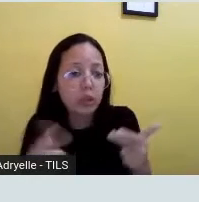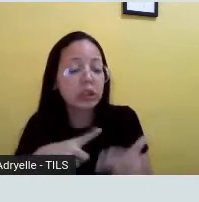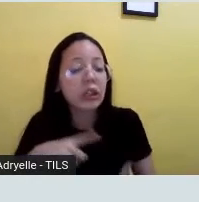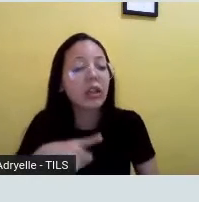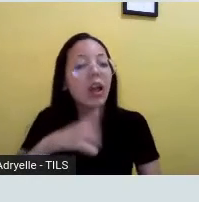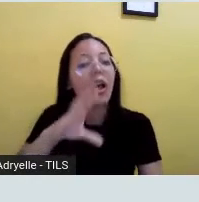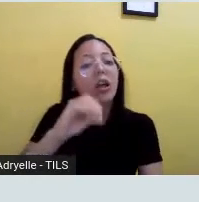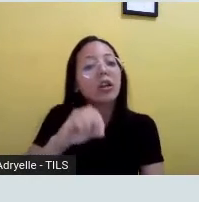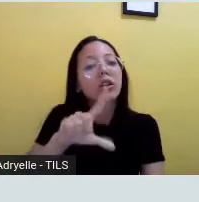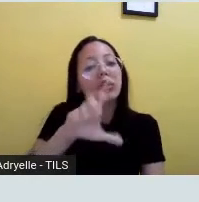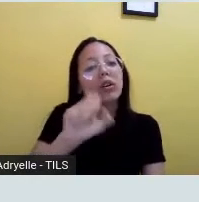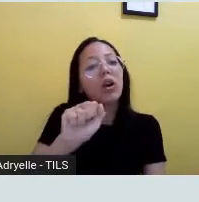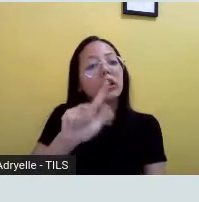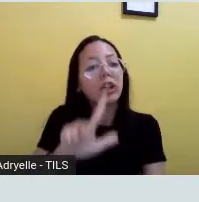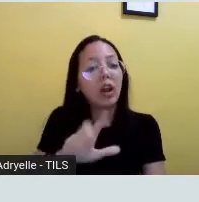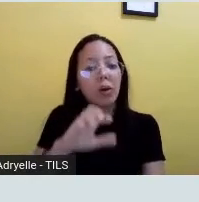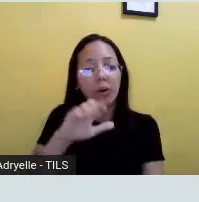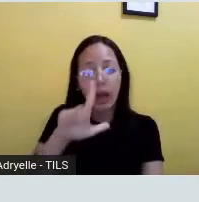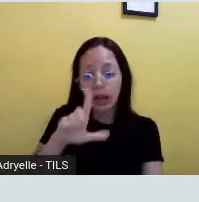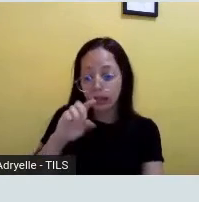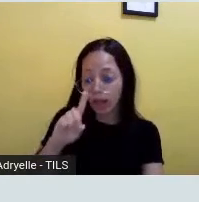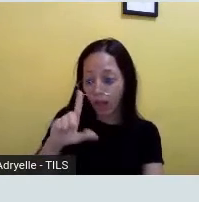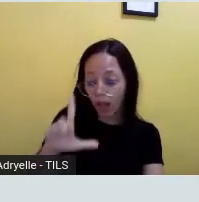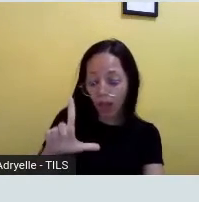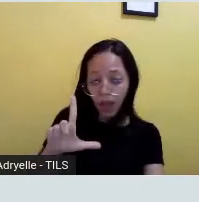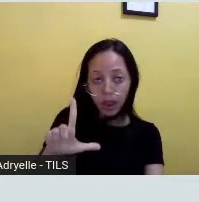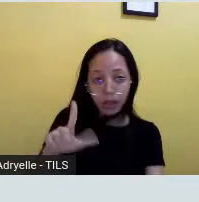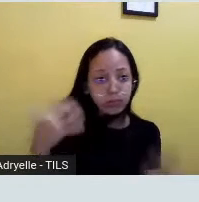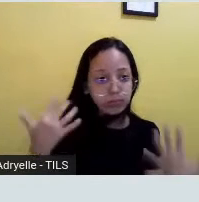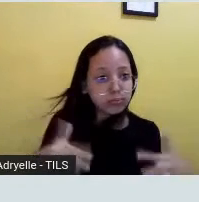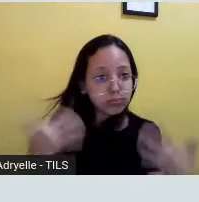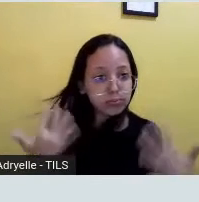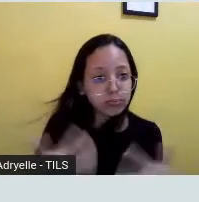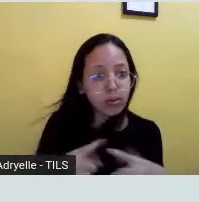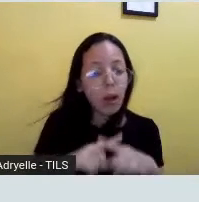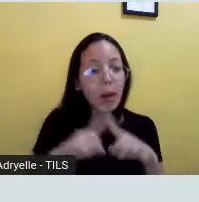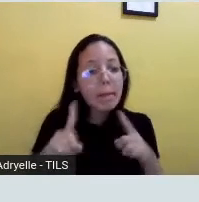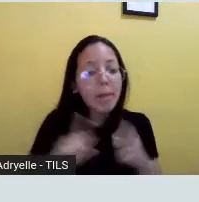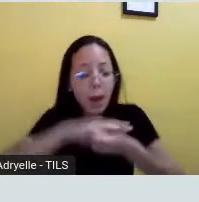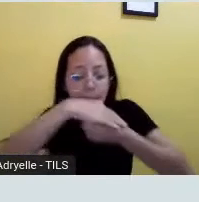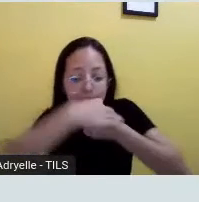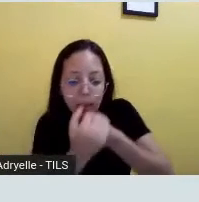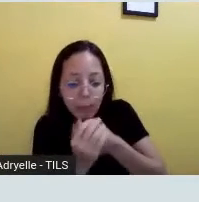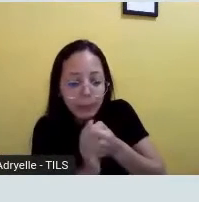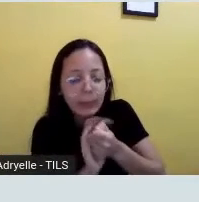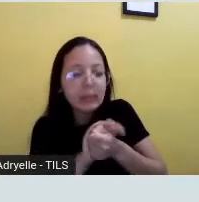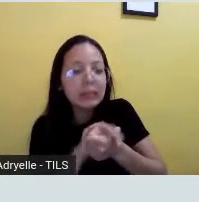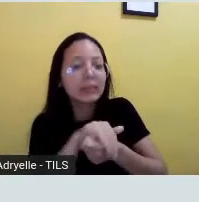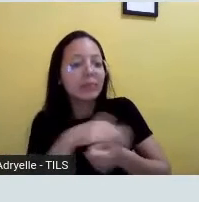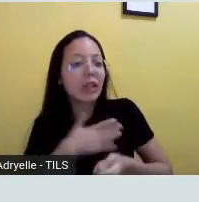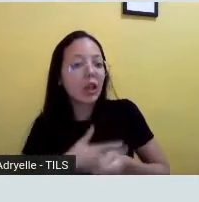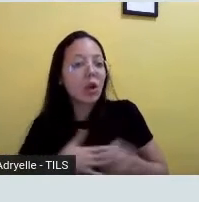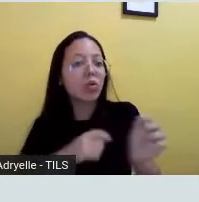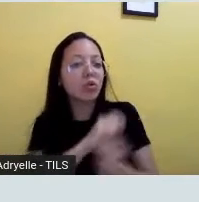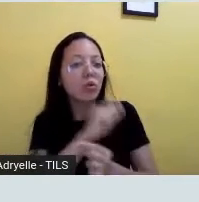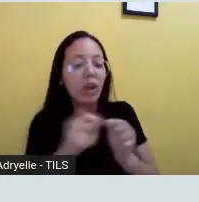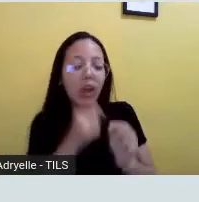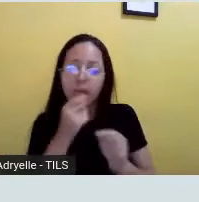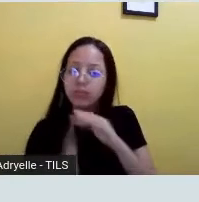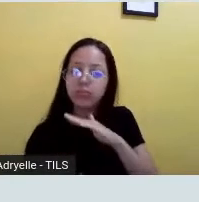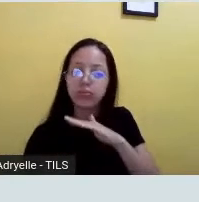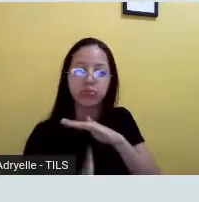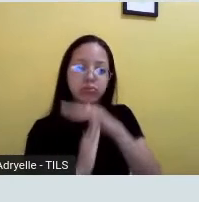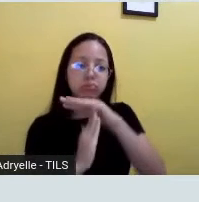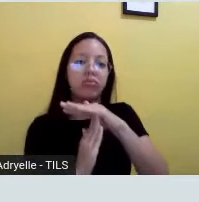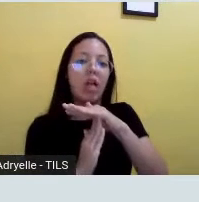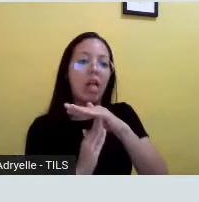que o LDL fique numa festa. Só que as nossas membranas, que gostam muito do colesterol, elas vão chegar num ponto de limite. E elas não